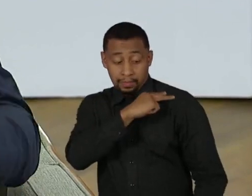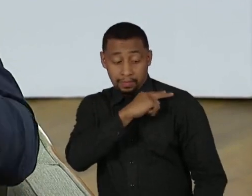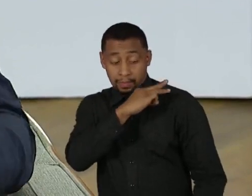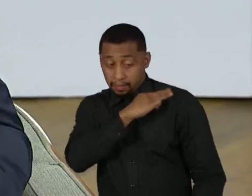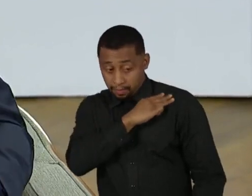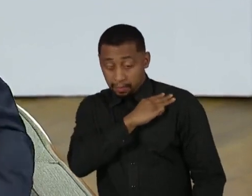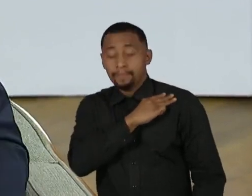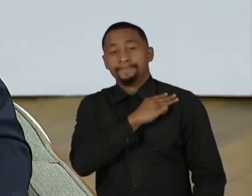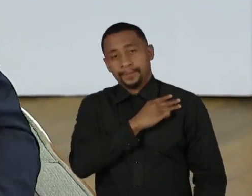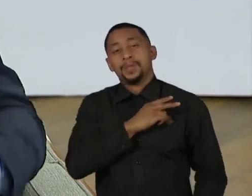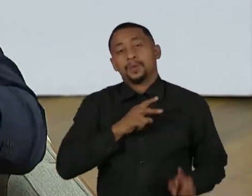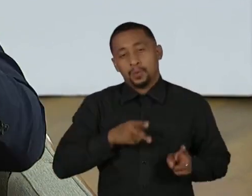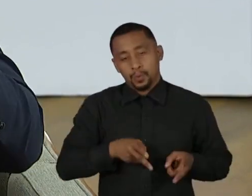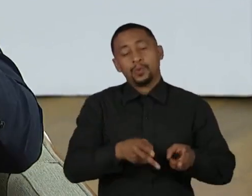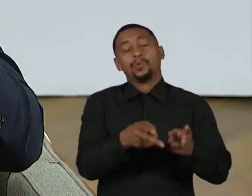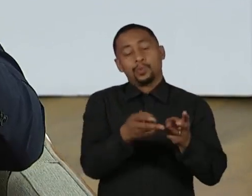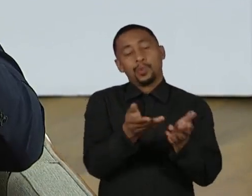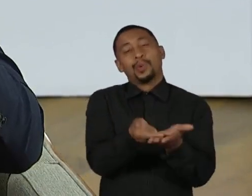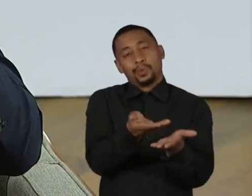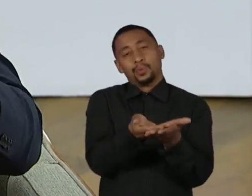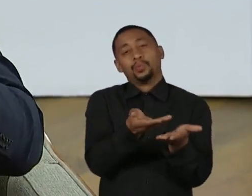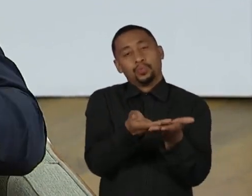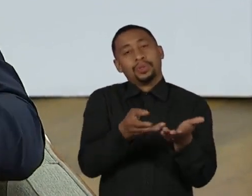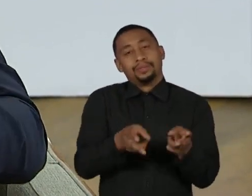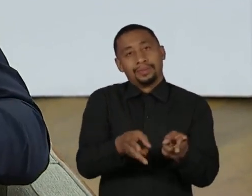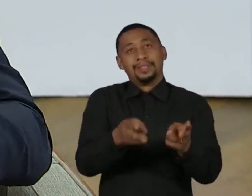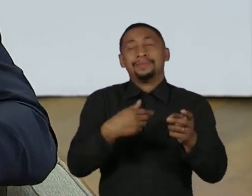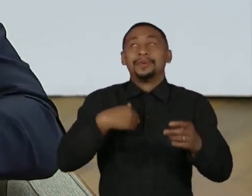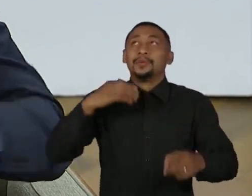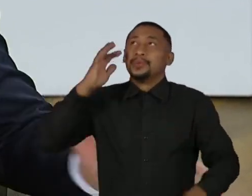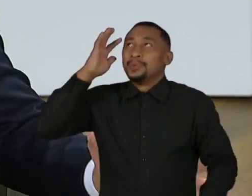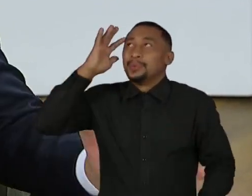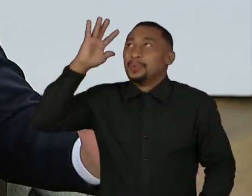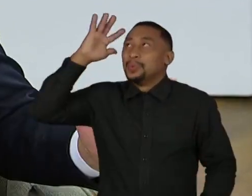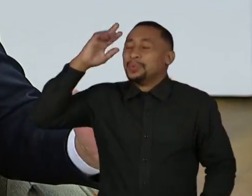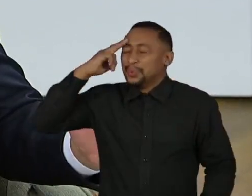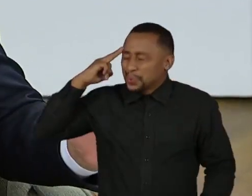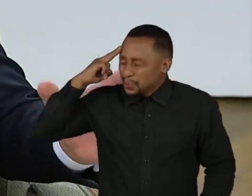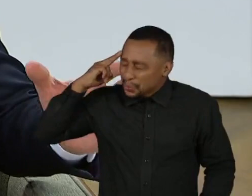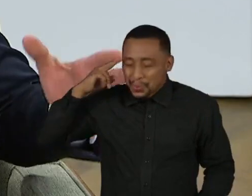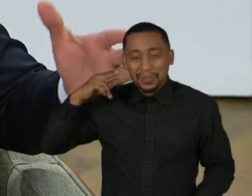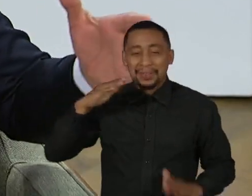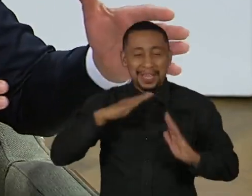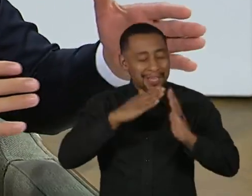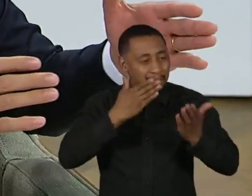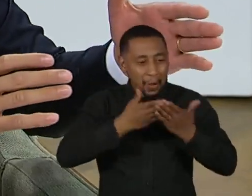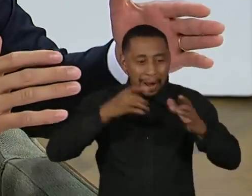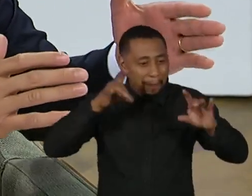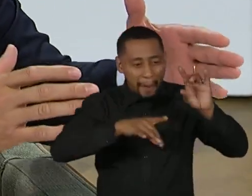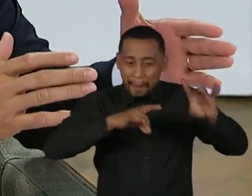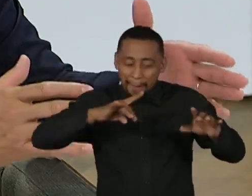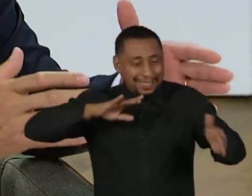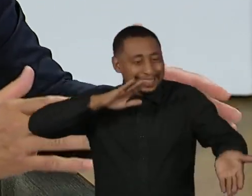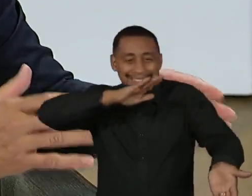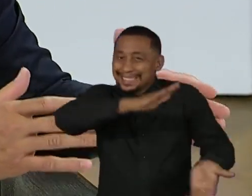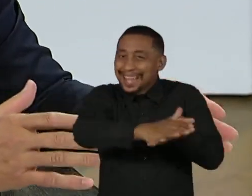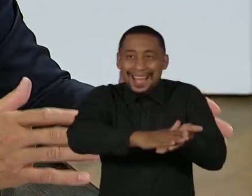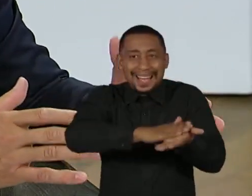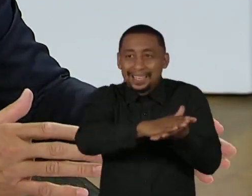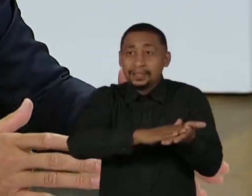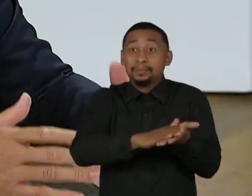tenham, permaneçam na escola, eu sonho que a gente não possa perder nenhum jovem. Porque hoje, apenas